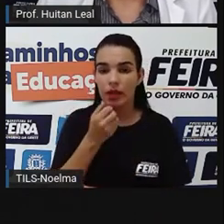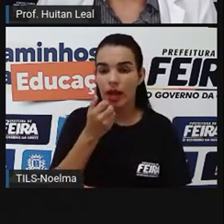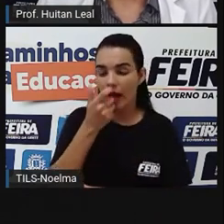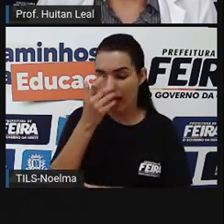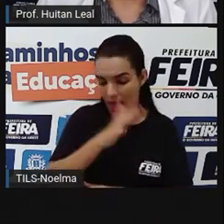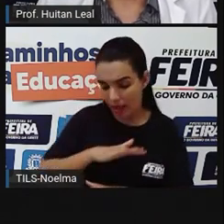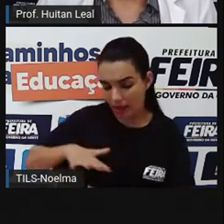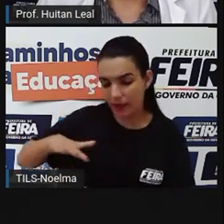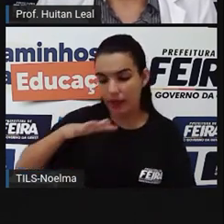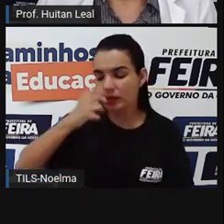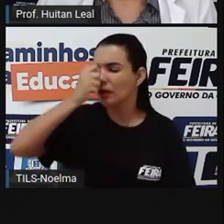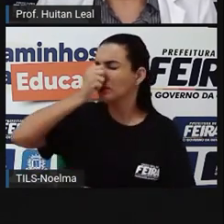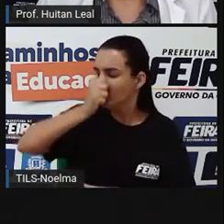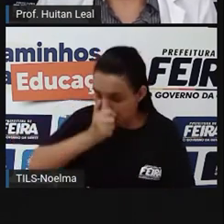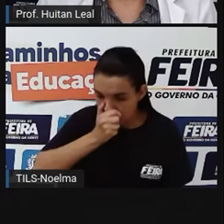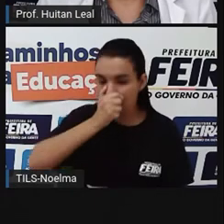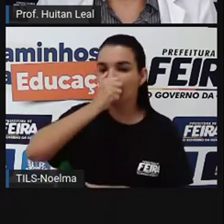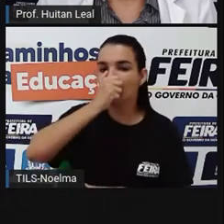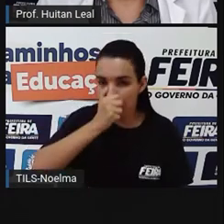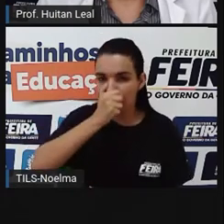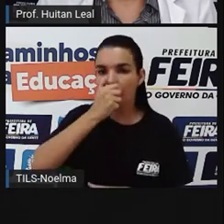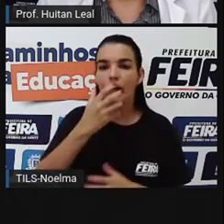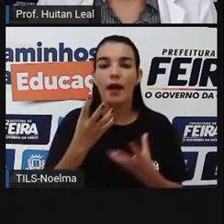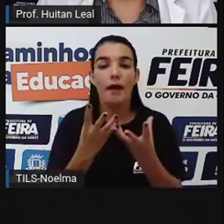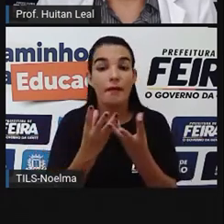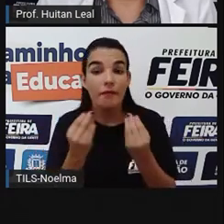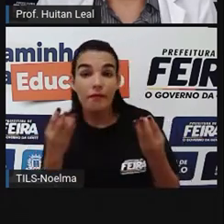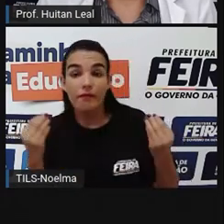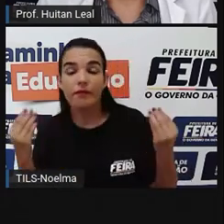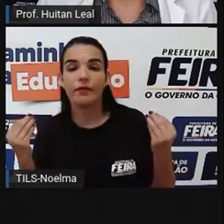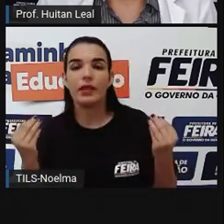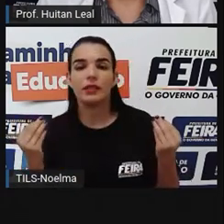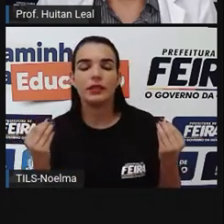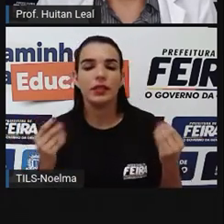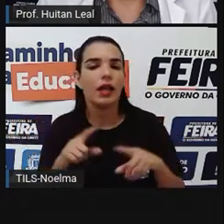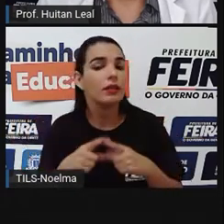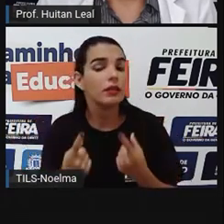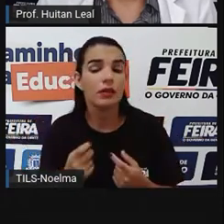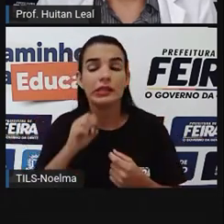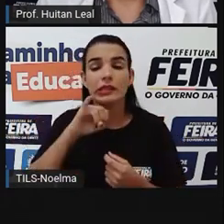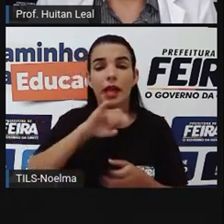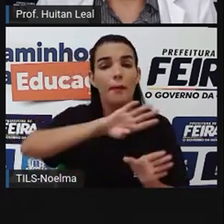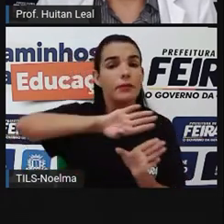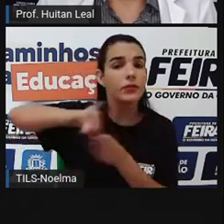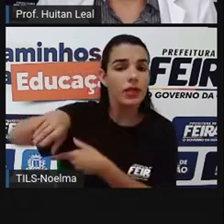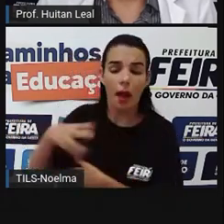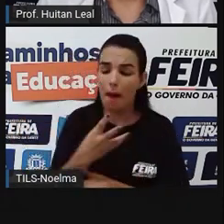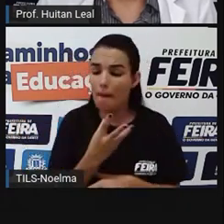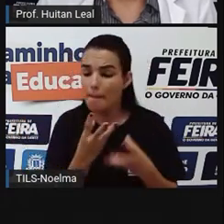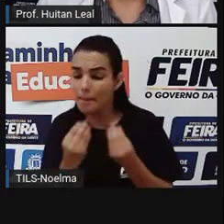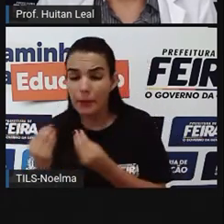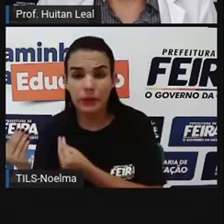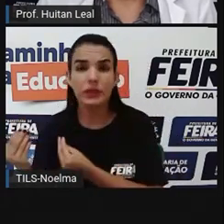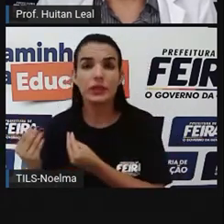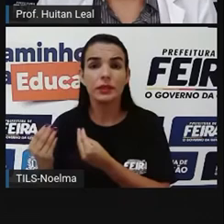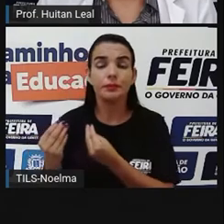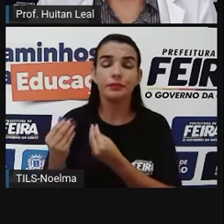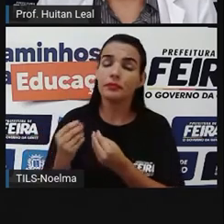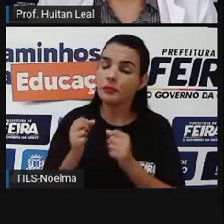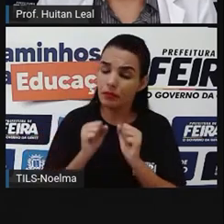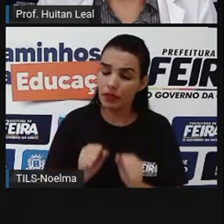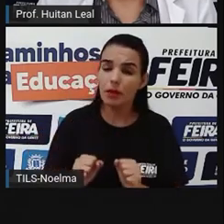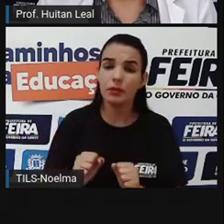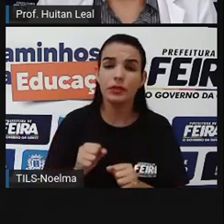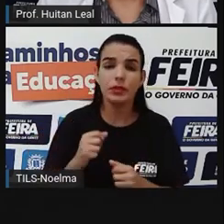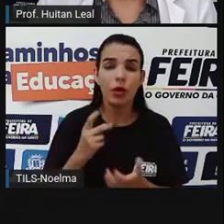Mesmo que eu acrescente alguma informação após o verbo, ele continua sendo um verbo intransitivo, ou seja, ele